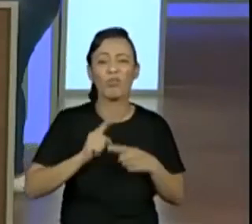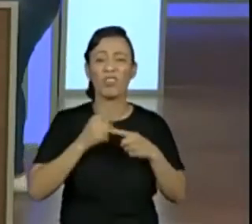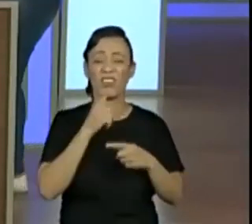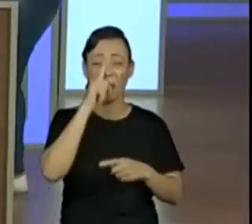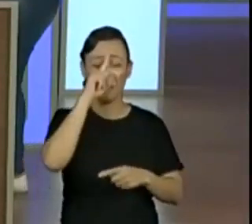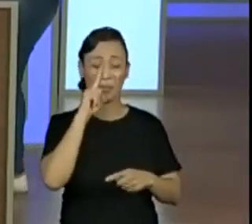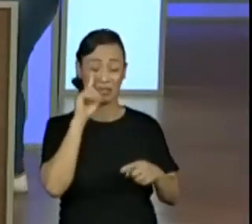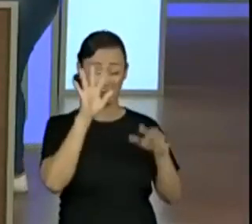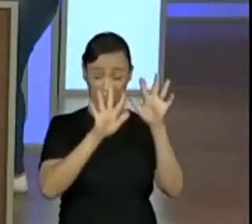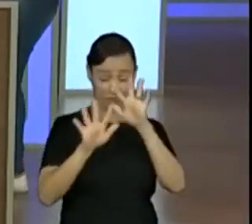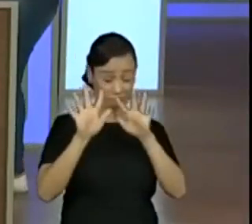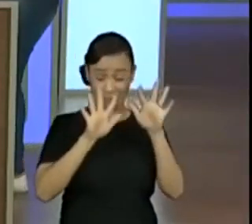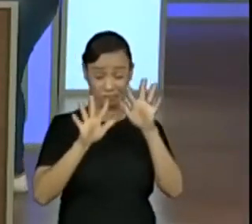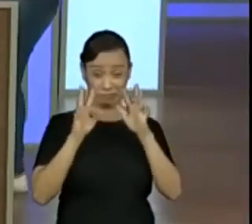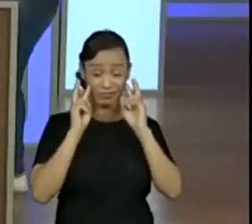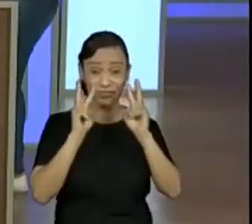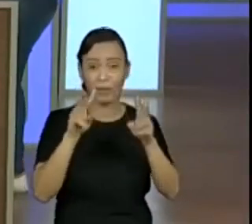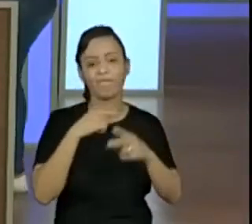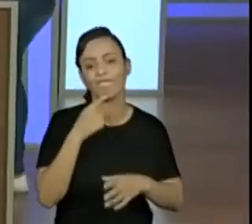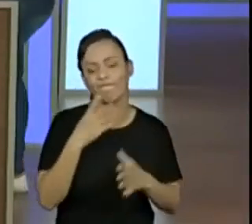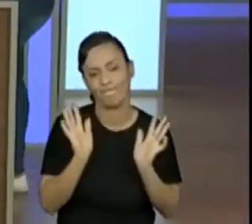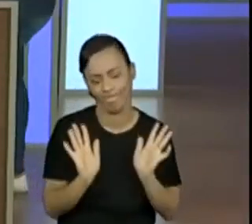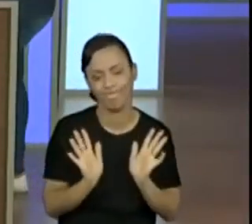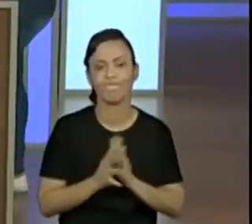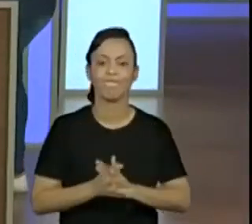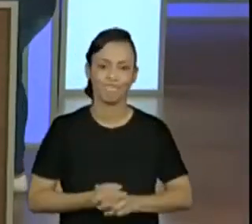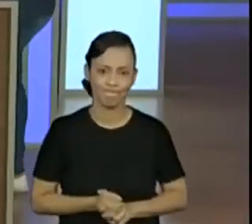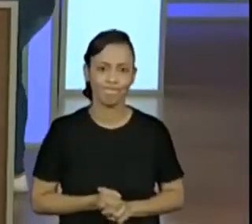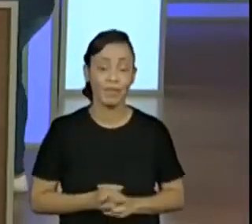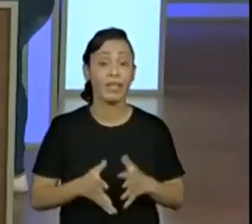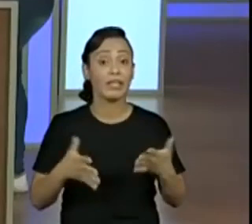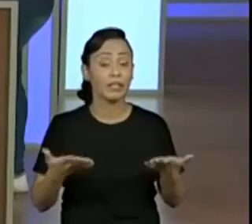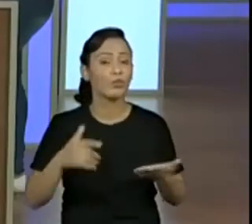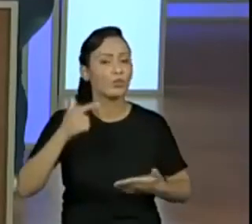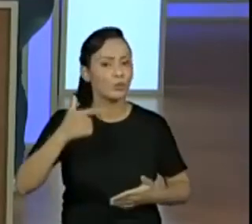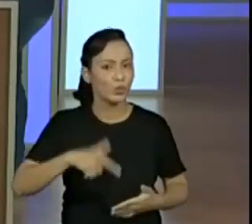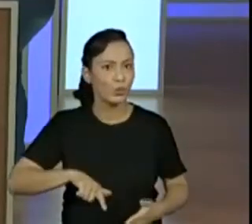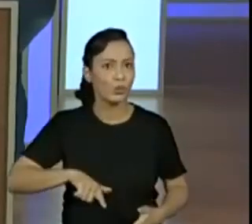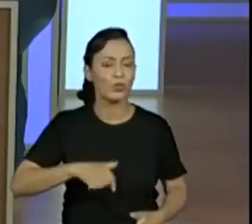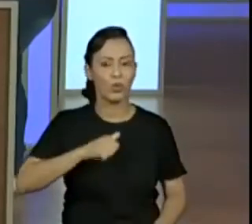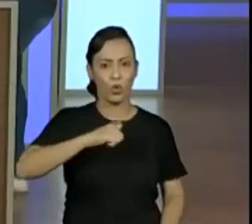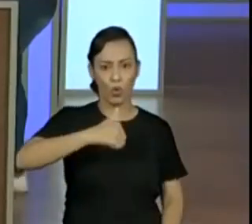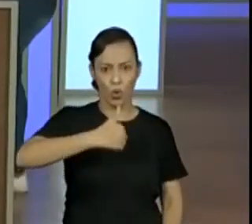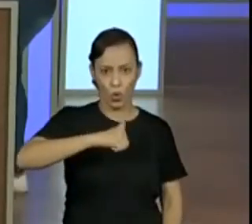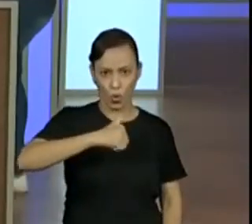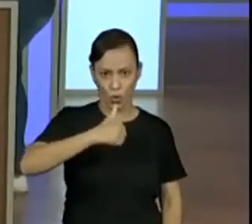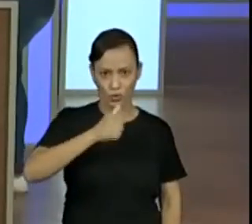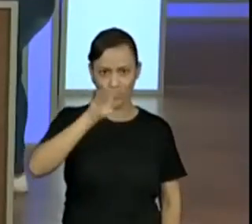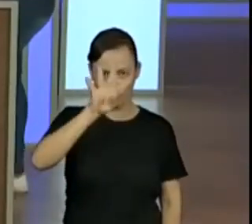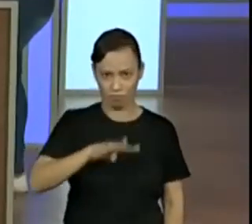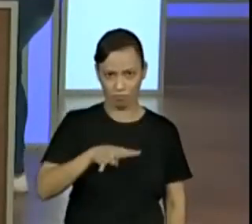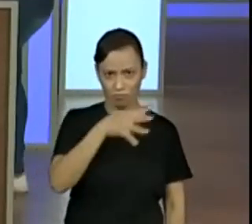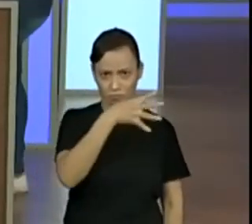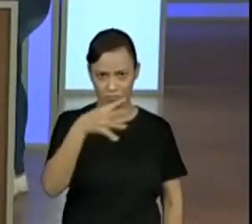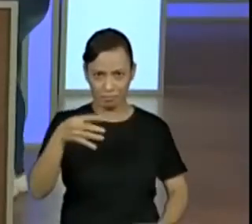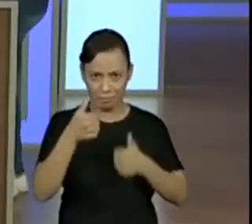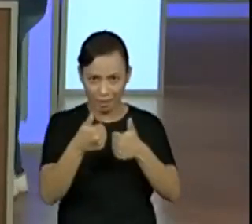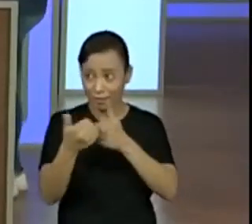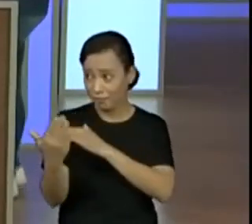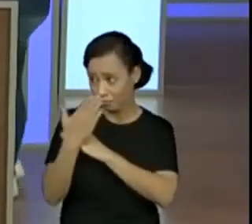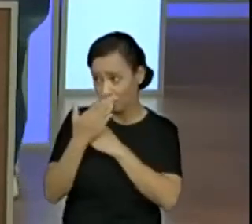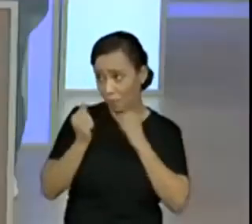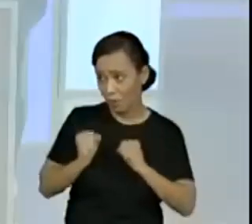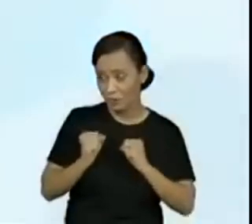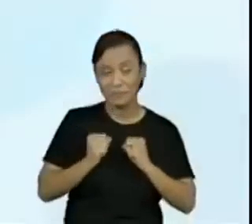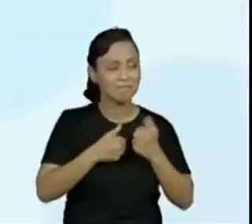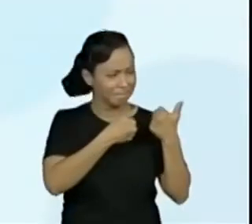quadro realmente é super importante. Então, vamos lá. A gente vai contar até onze primeiro, tá bom? Me ajuda aí, Prio. Então,